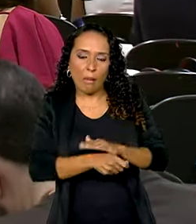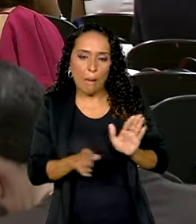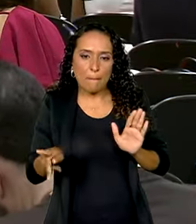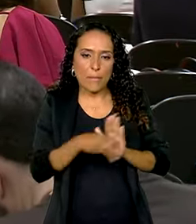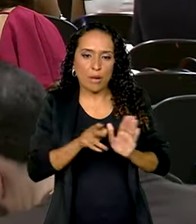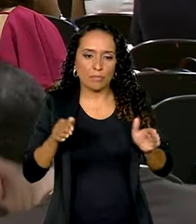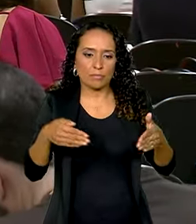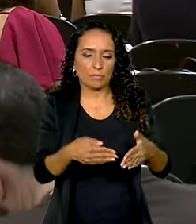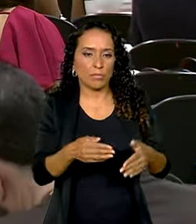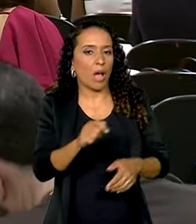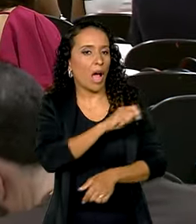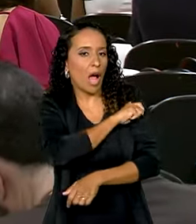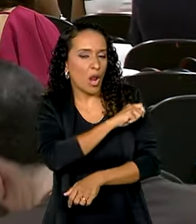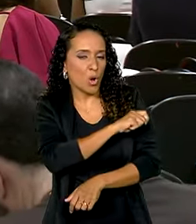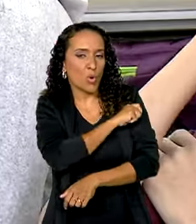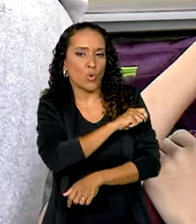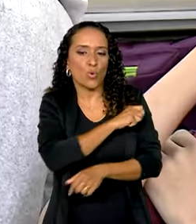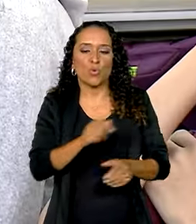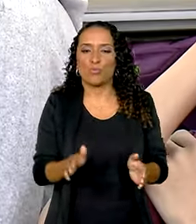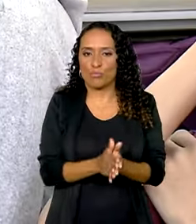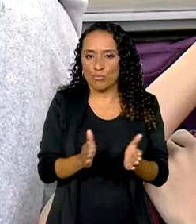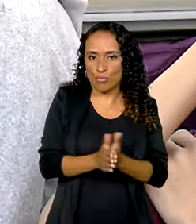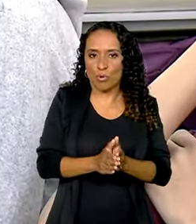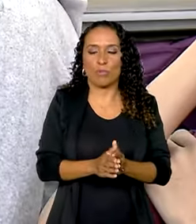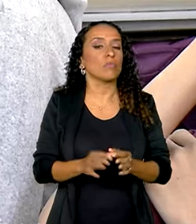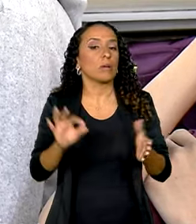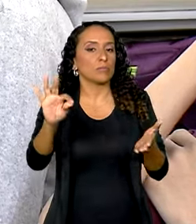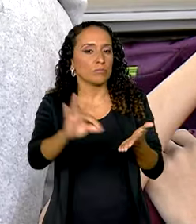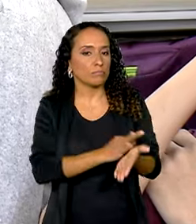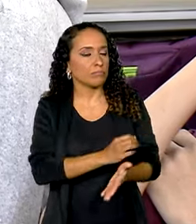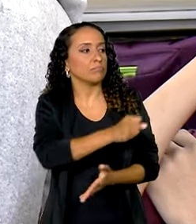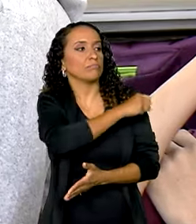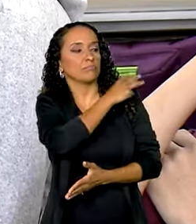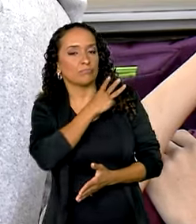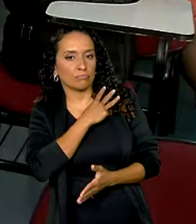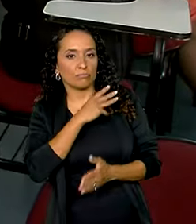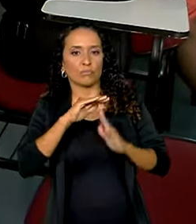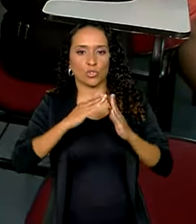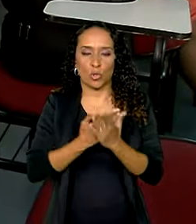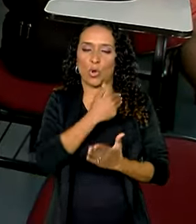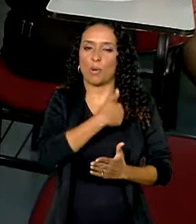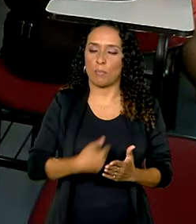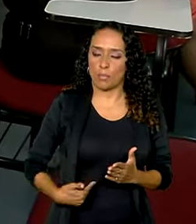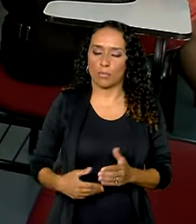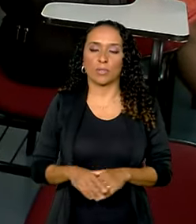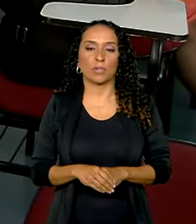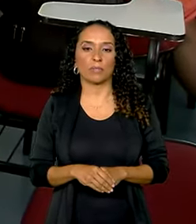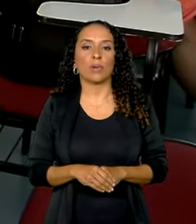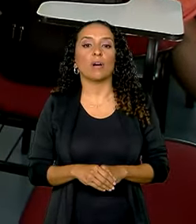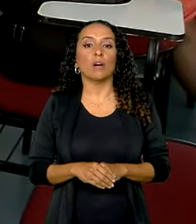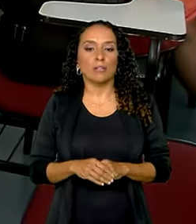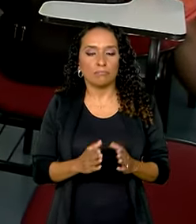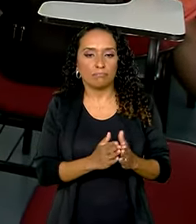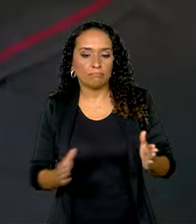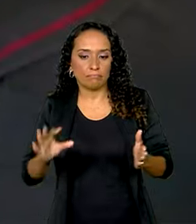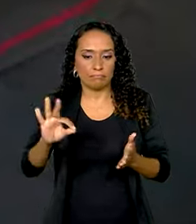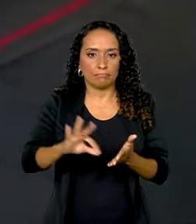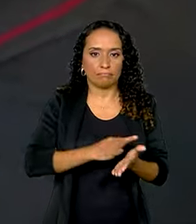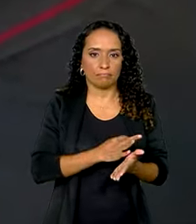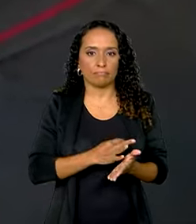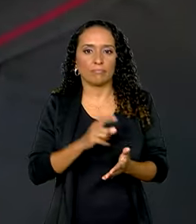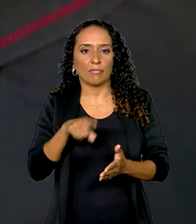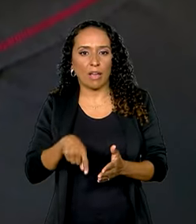estudantes de baixa renda matriculados no ensino médio das redes públicas de ensino. O processo de adesão deve ser